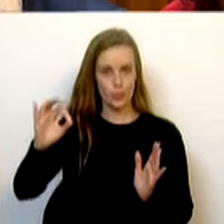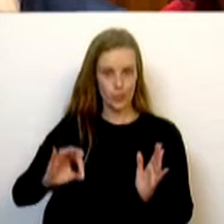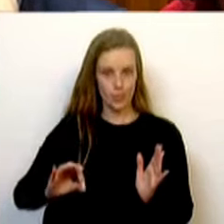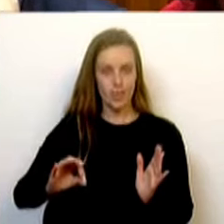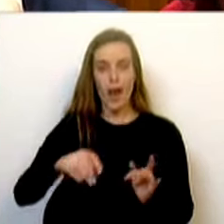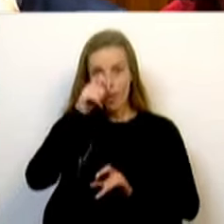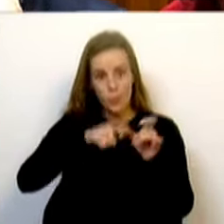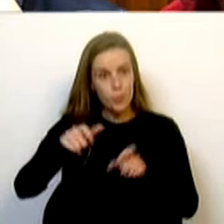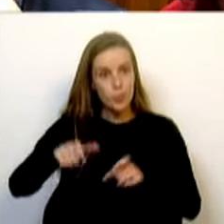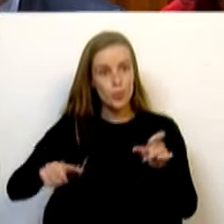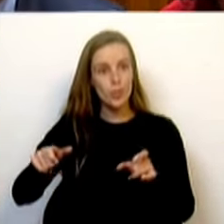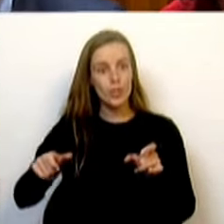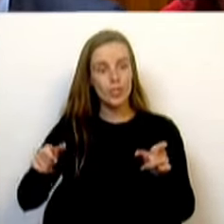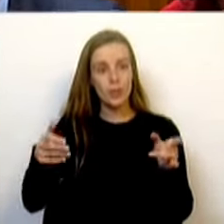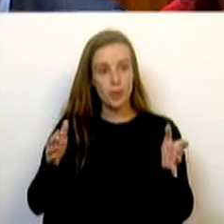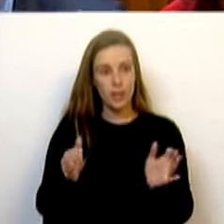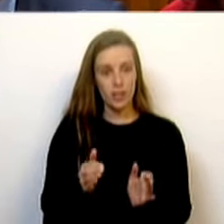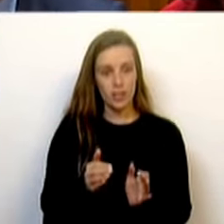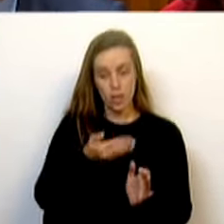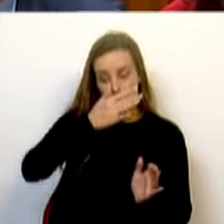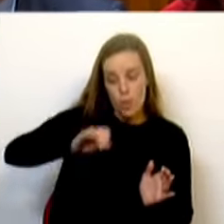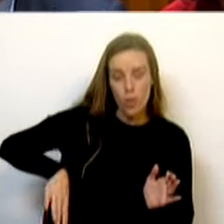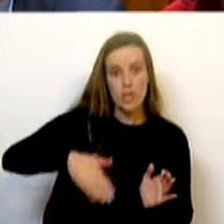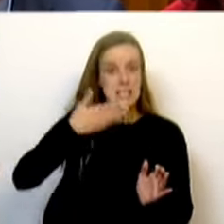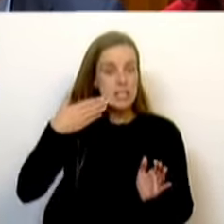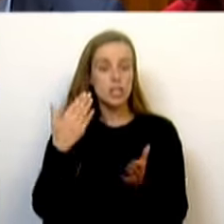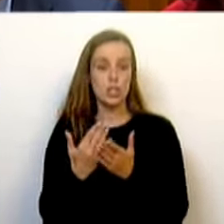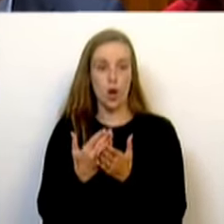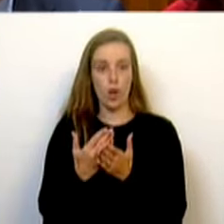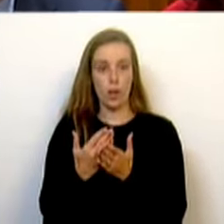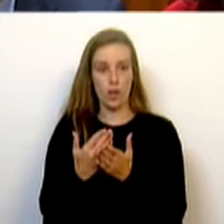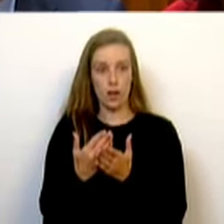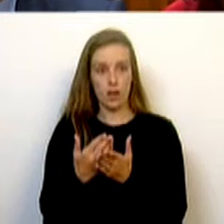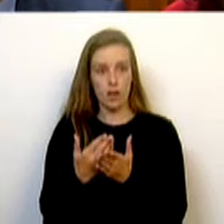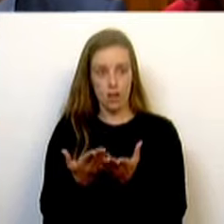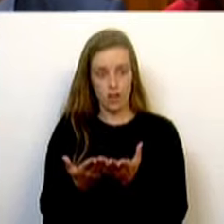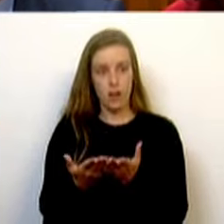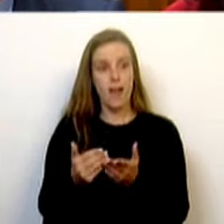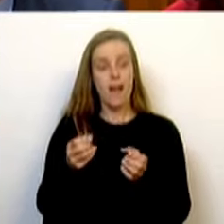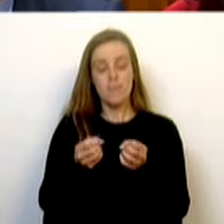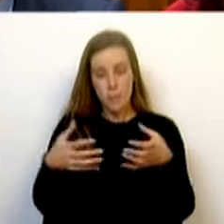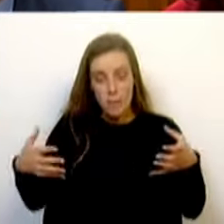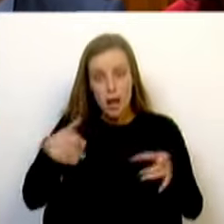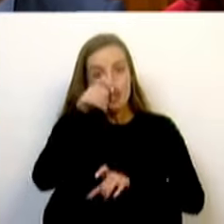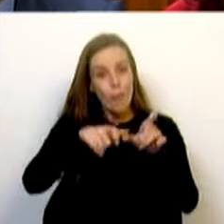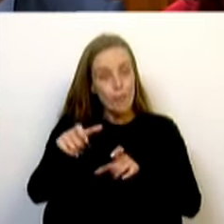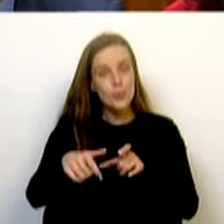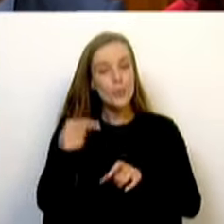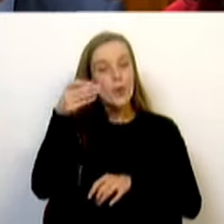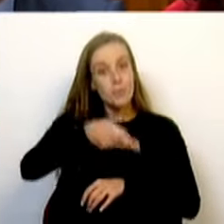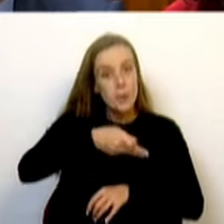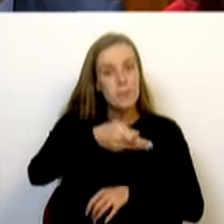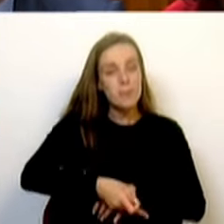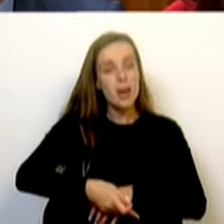há menos pessoas a abandonar a escola precocemente, há mais pessoas a concluírem o ensino secundário e há mais pessoas